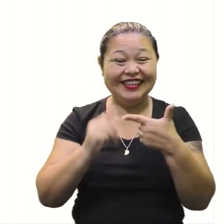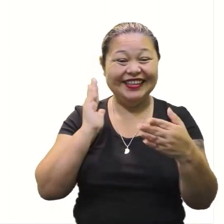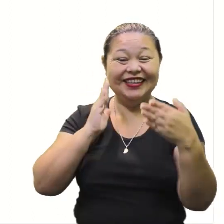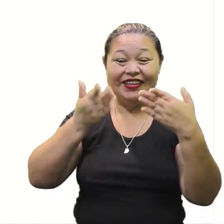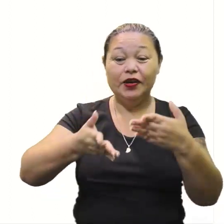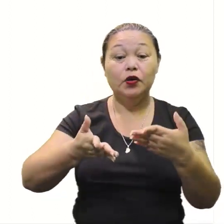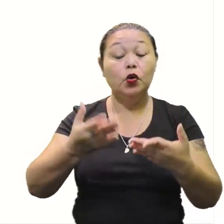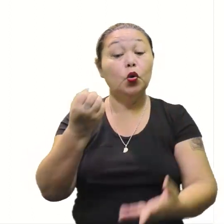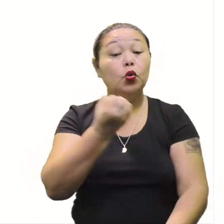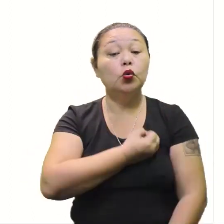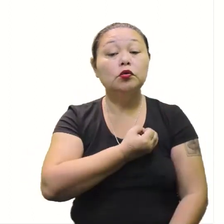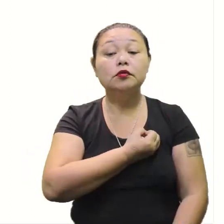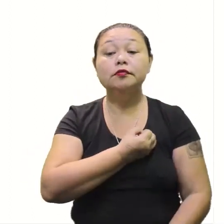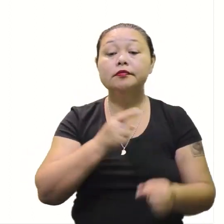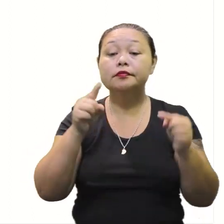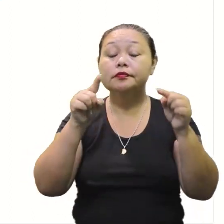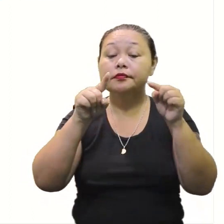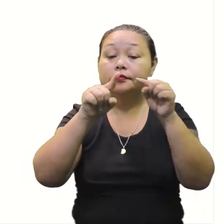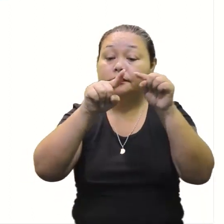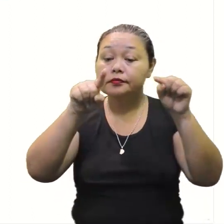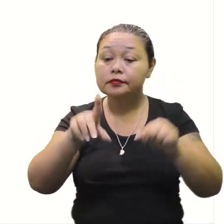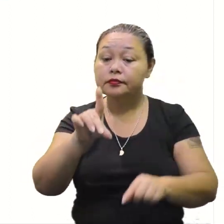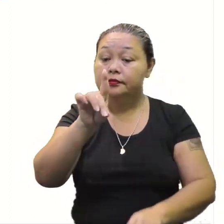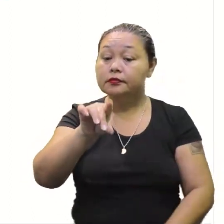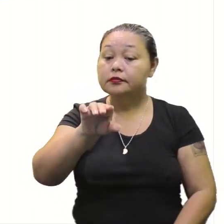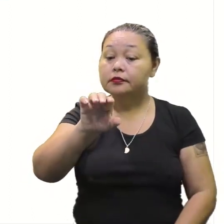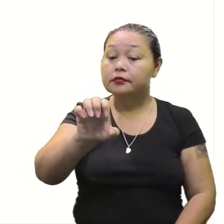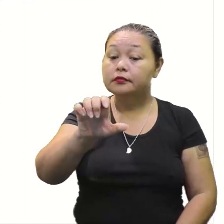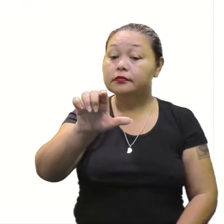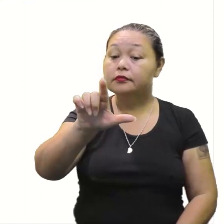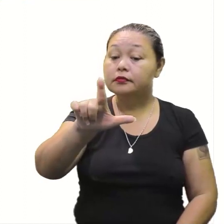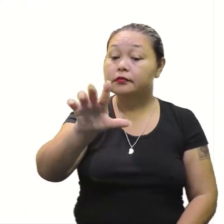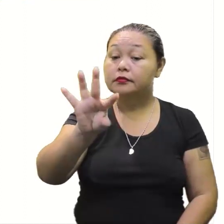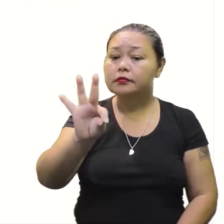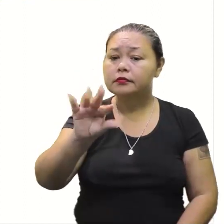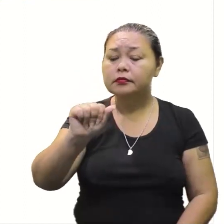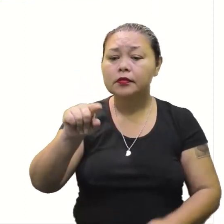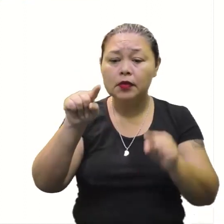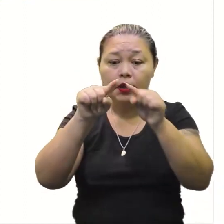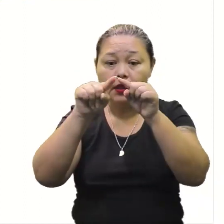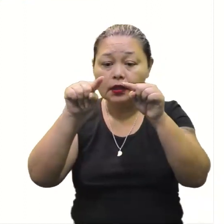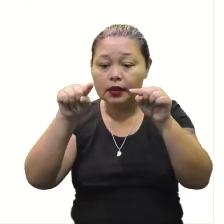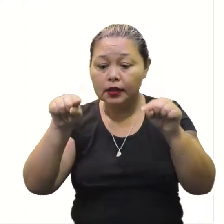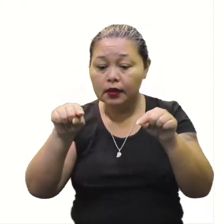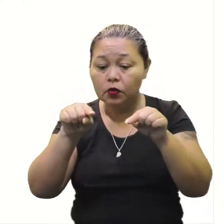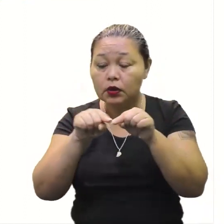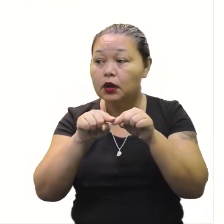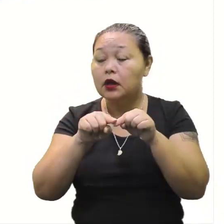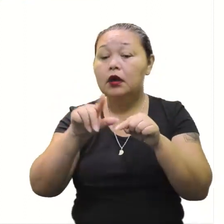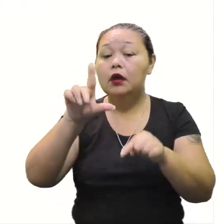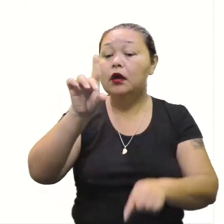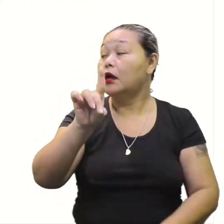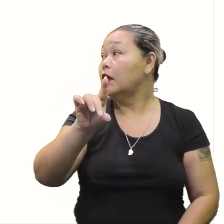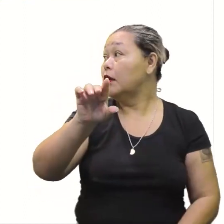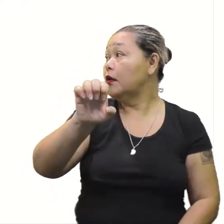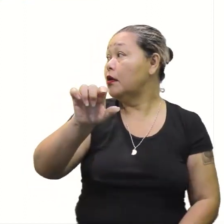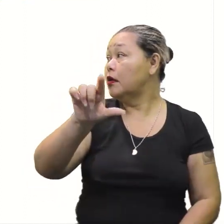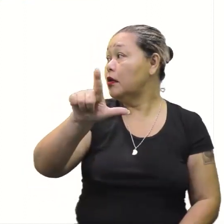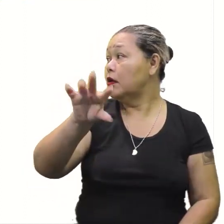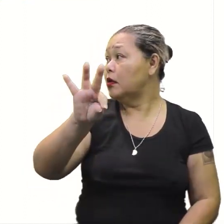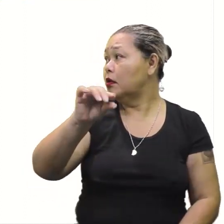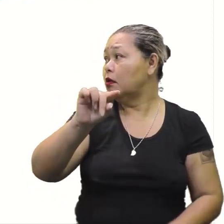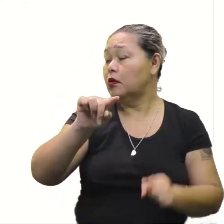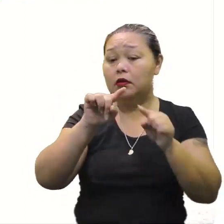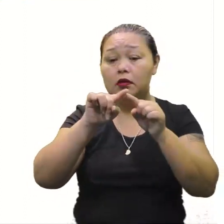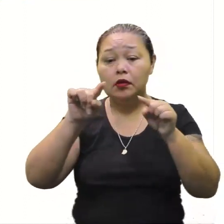Determinar o valor do discriminante delta. Como assim, professor? O que é delta? Calma. Nós vamos